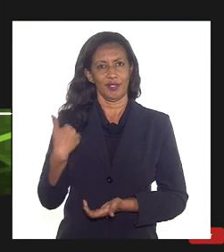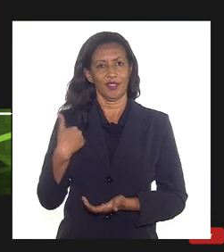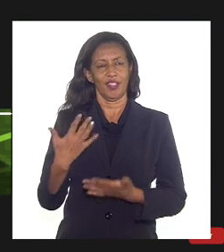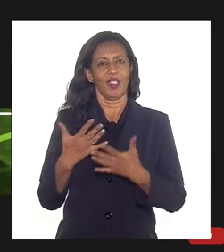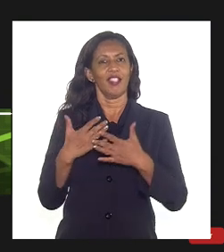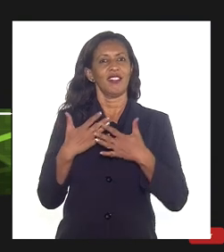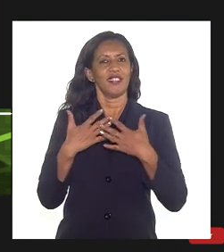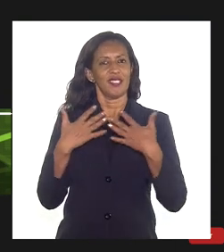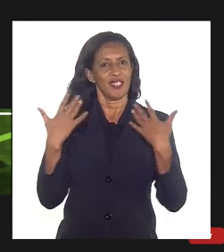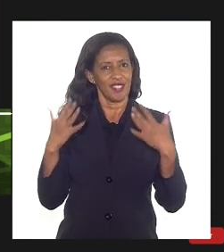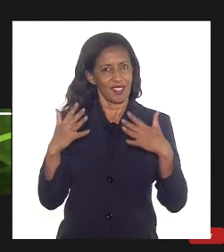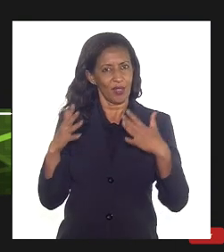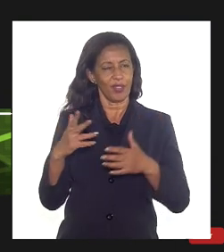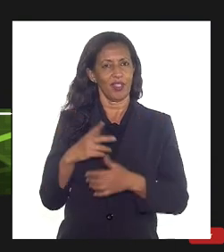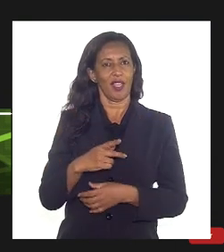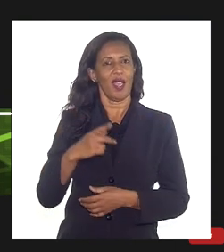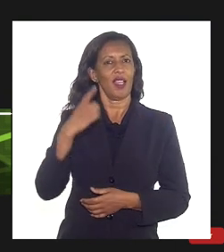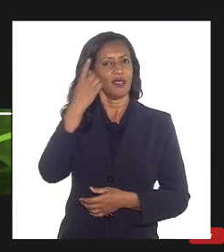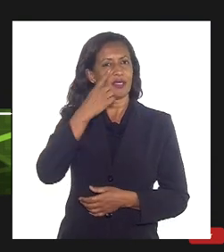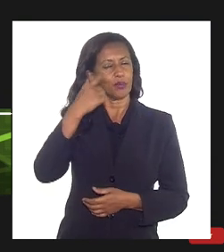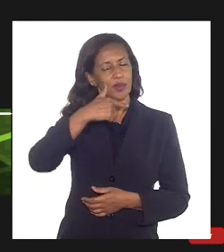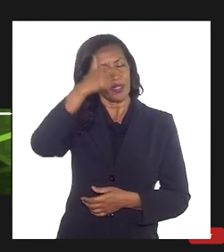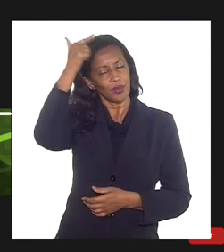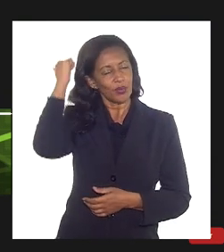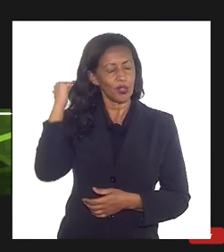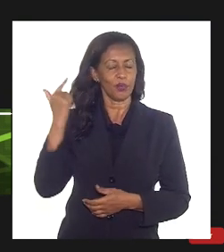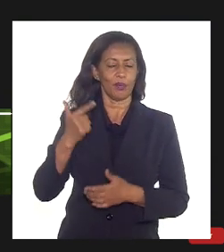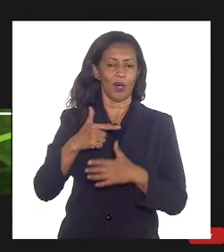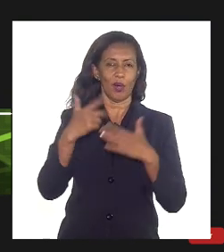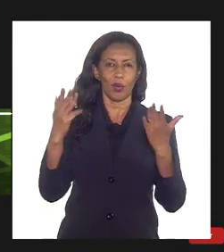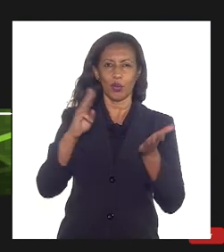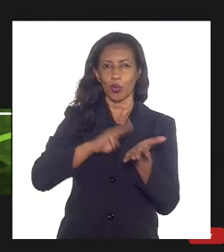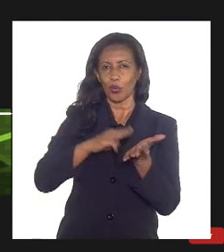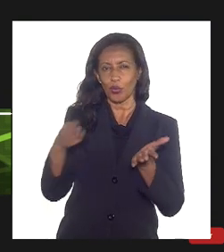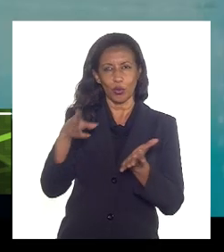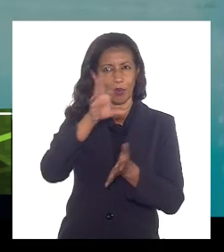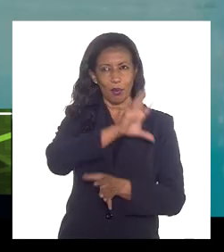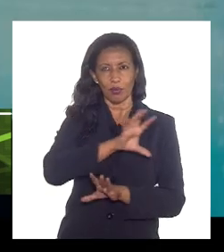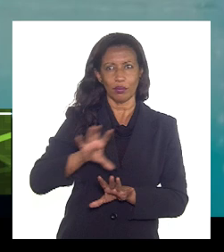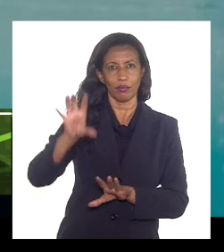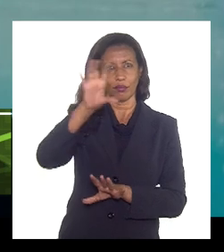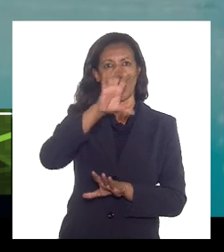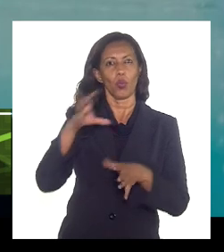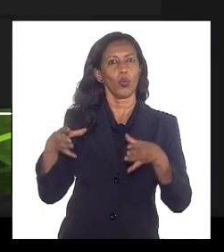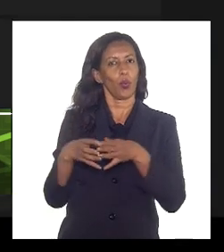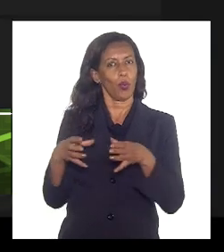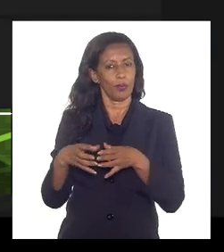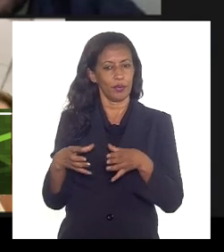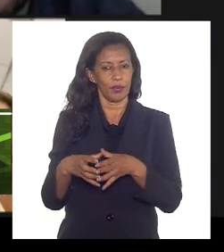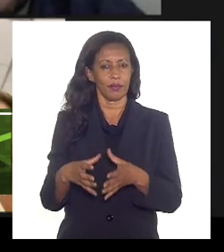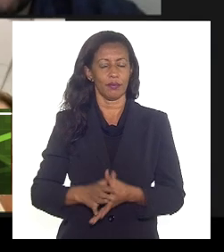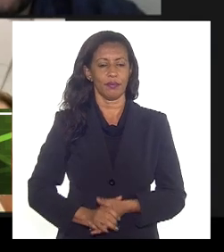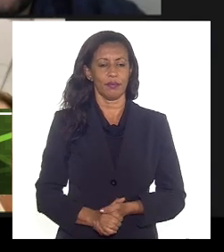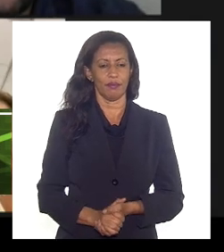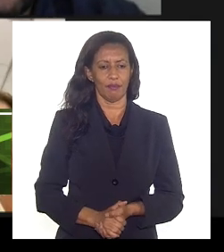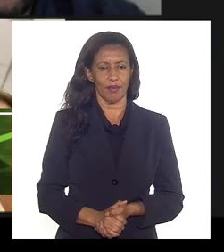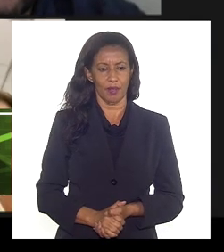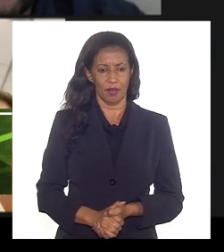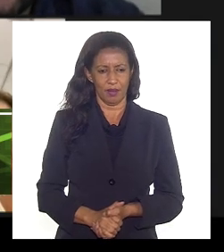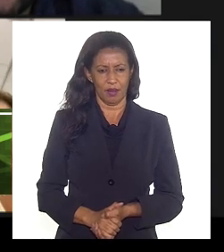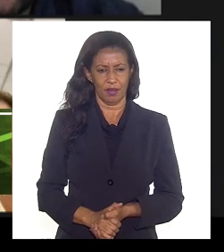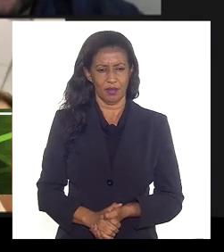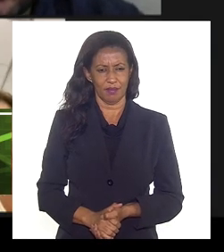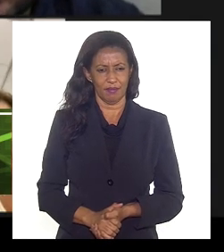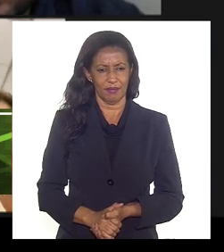em nome do qual eu saúdo os demais ilustres membros aqui do do comitê e da reunião